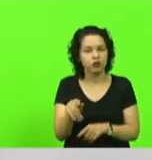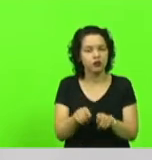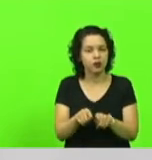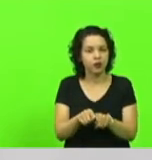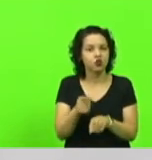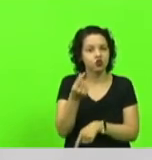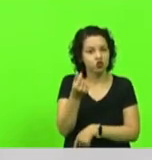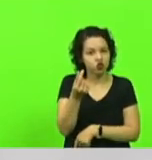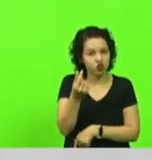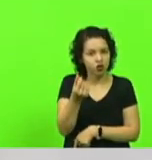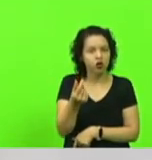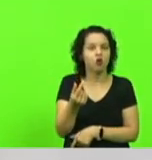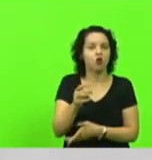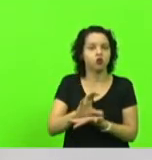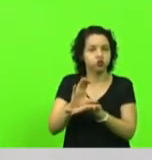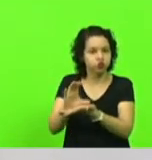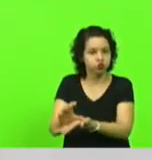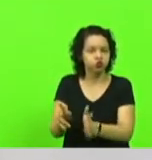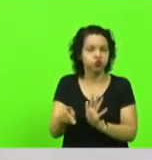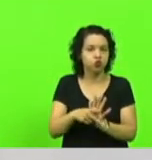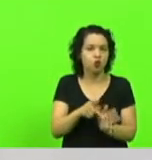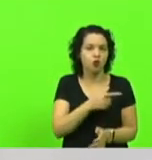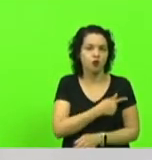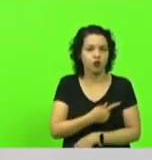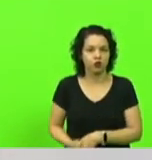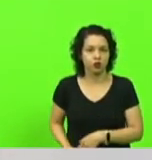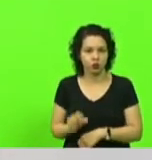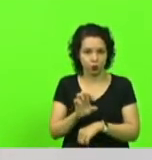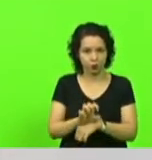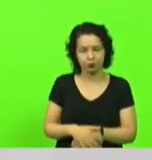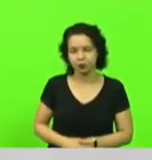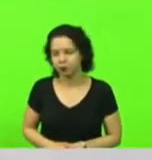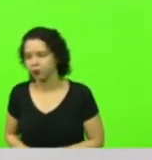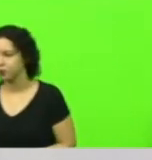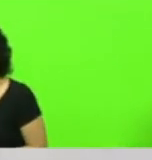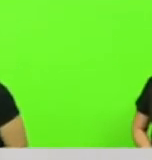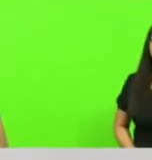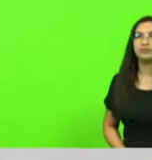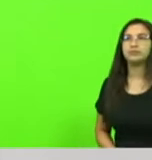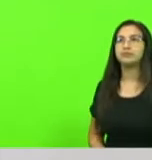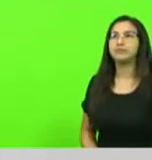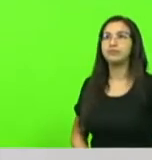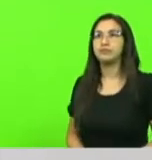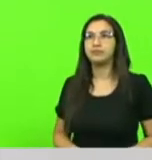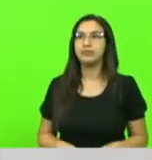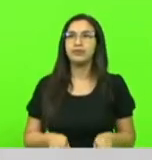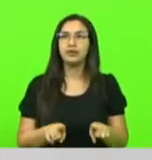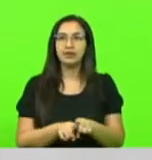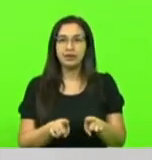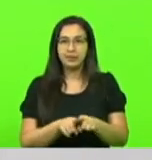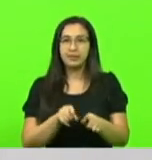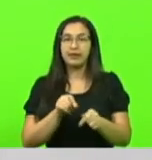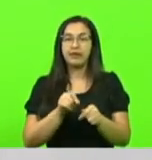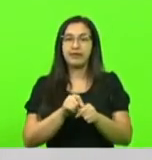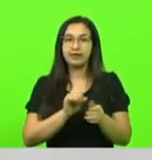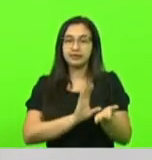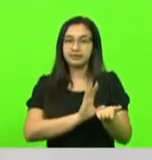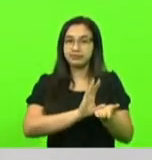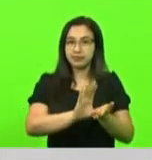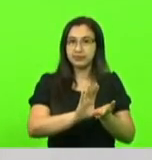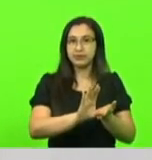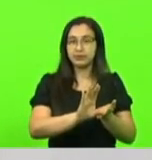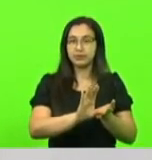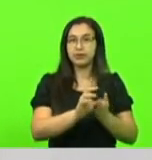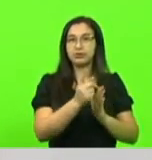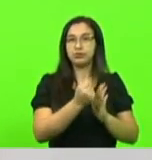governo estadual. Nós também estamos fazendo investimento com aporte de recursos do